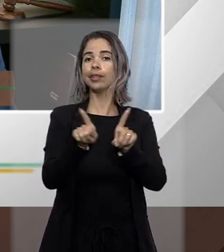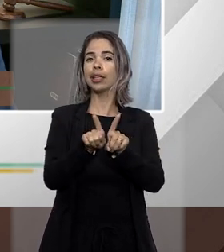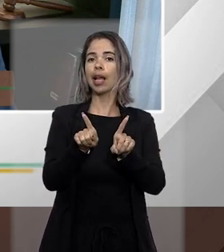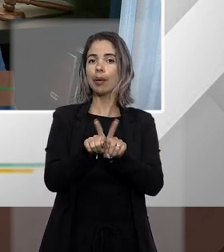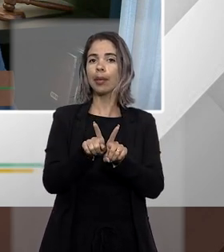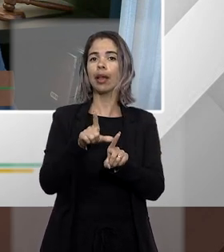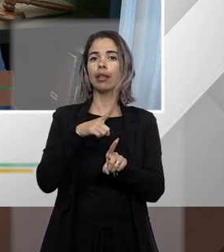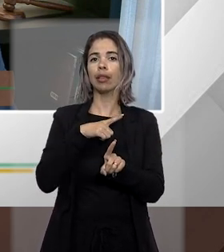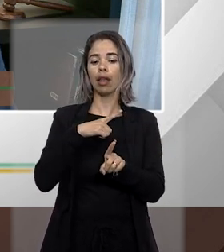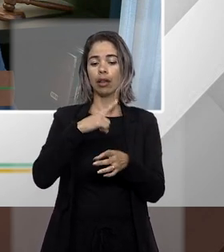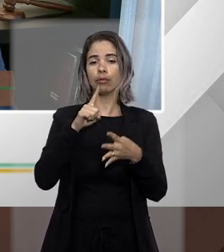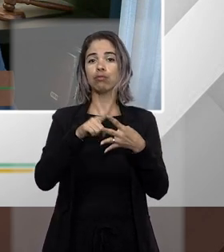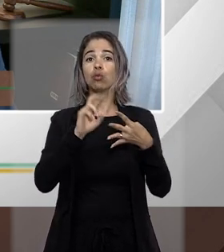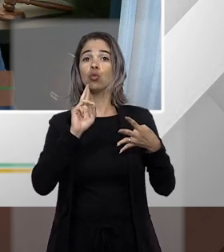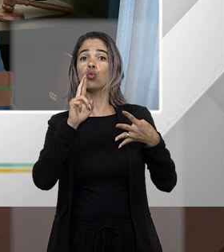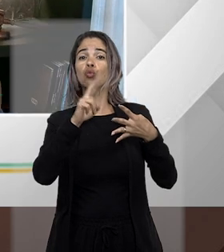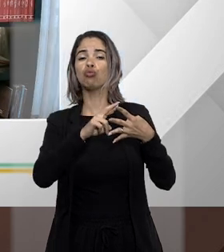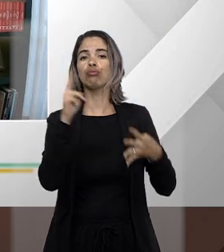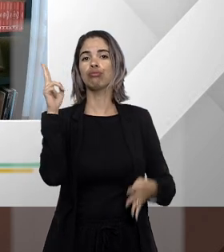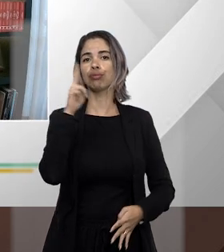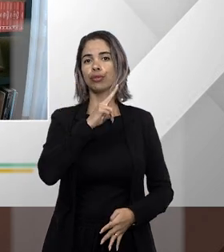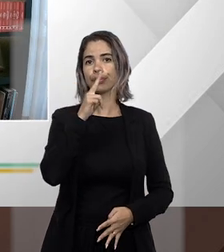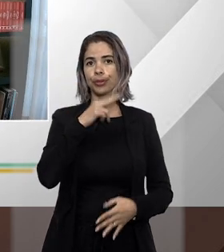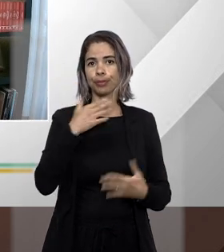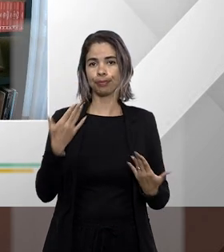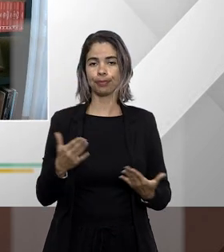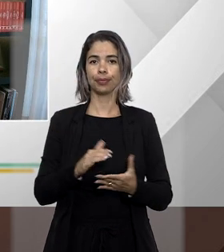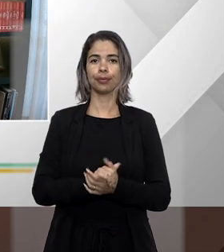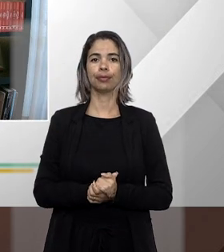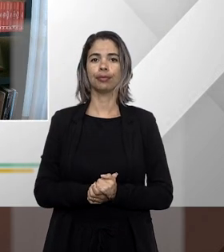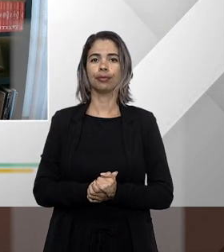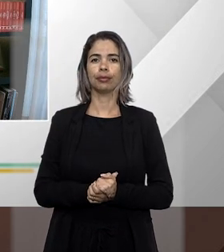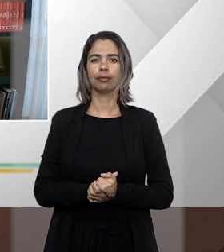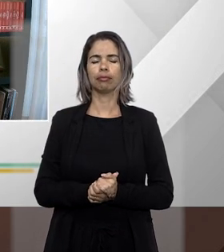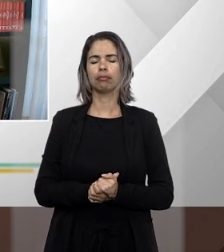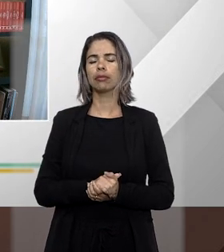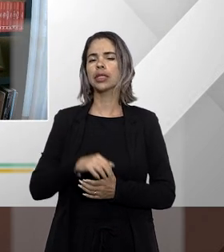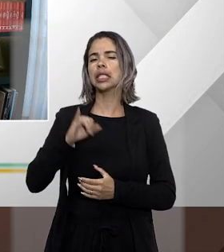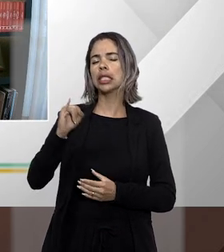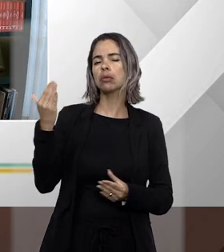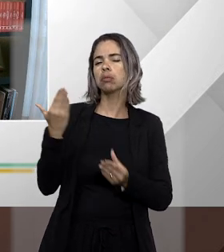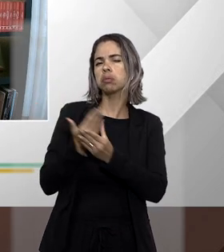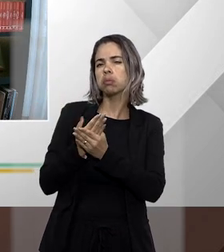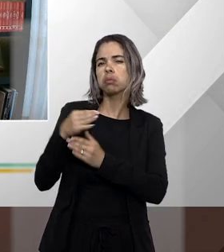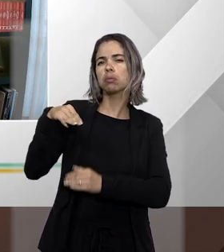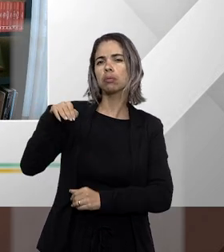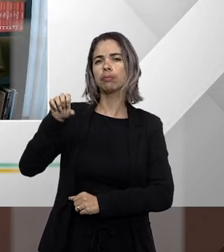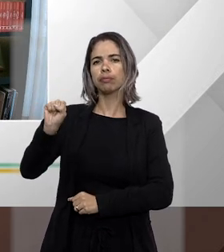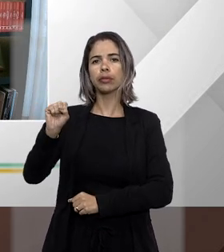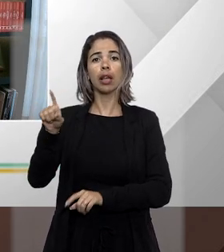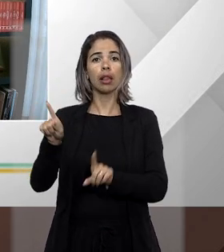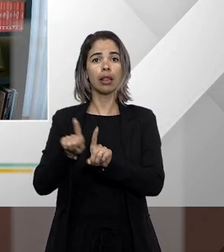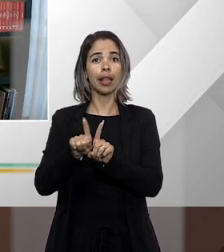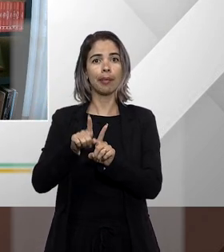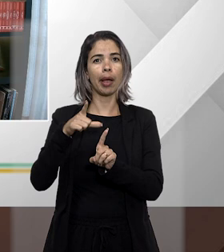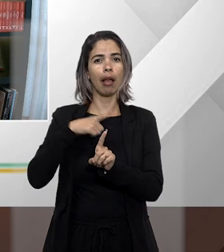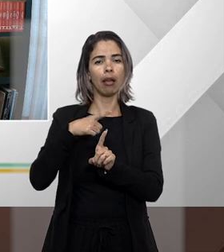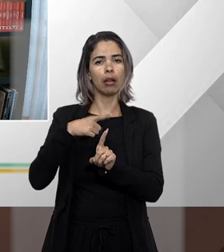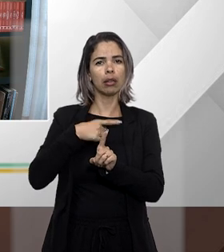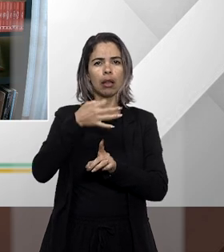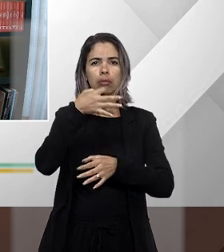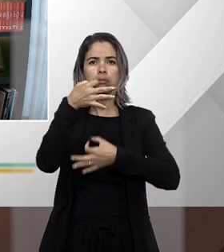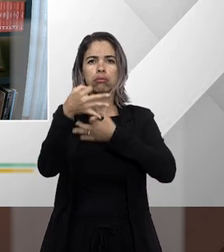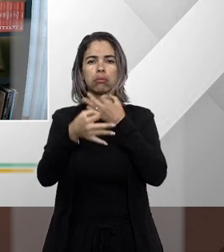E em se tratando de uma ação de mandato de segurança são cabíveis também as argüições de incidentes processuais professor